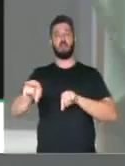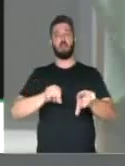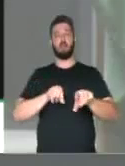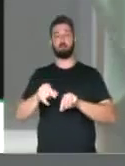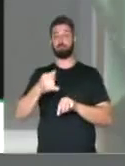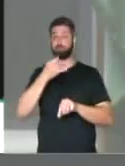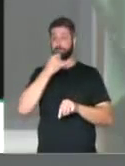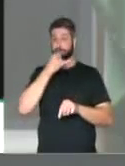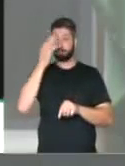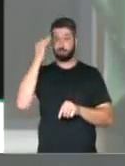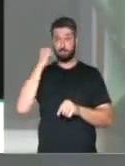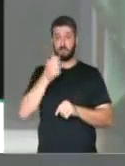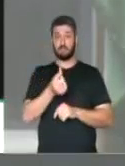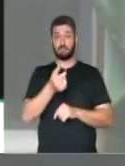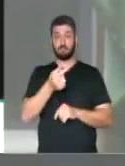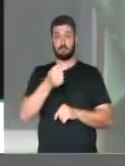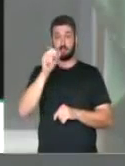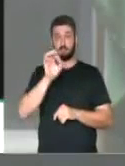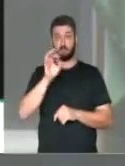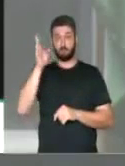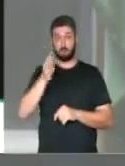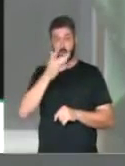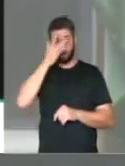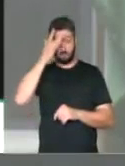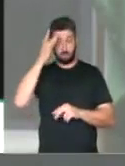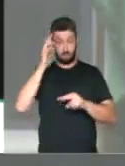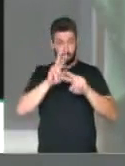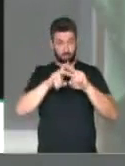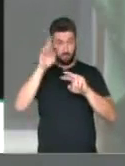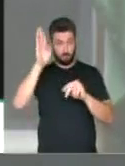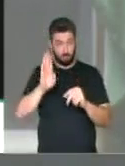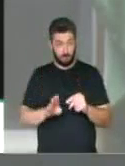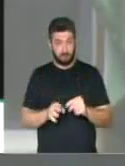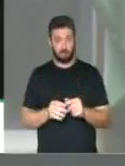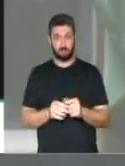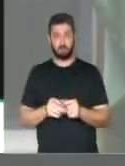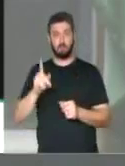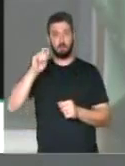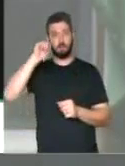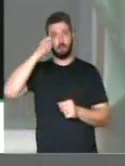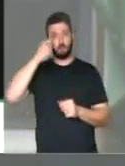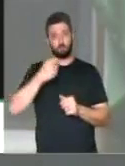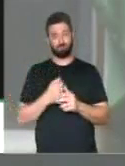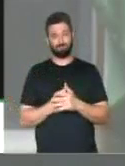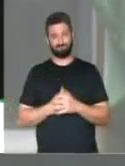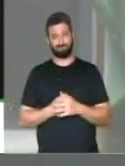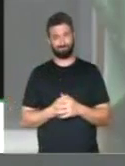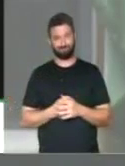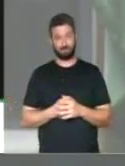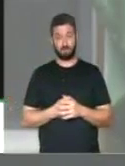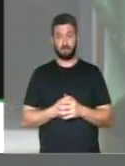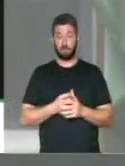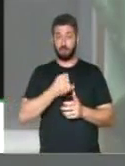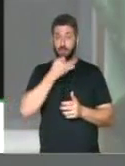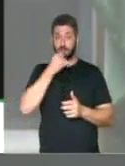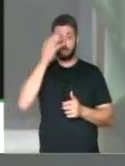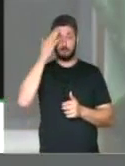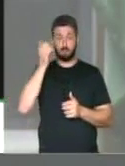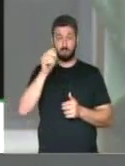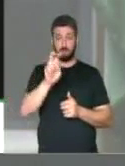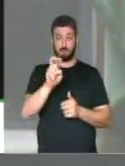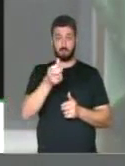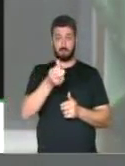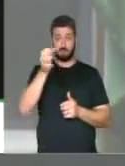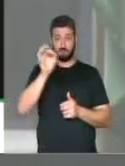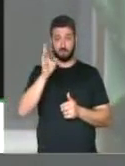É triste saber que 67% dos presos no Brasil são negros. É triste saber que